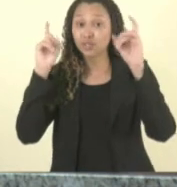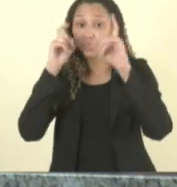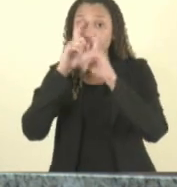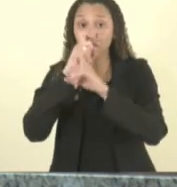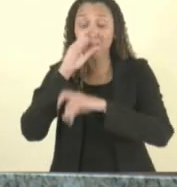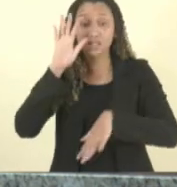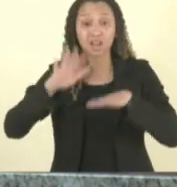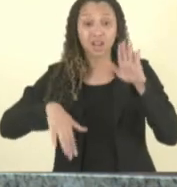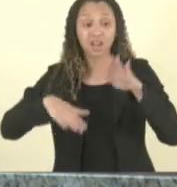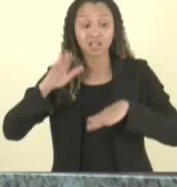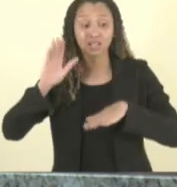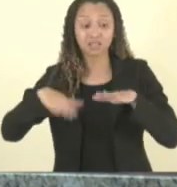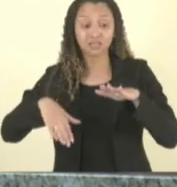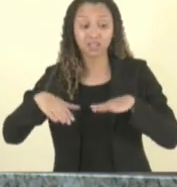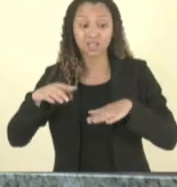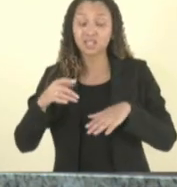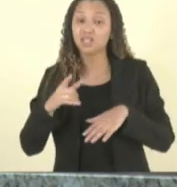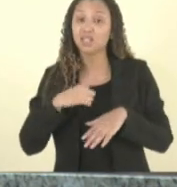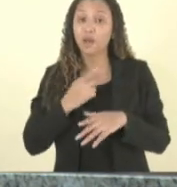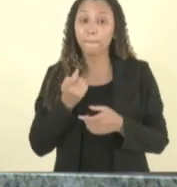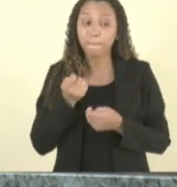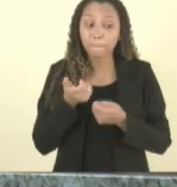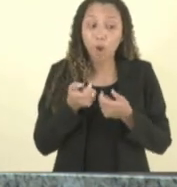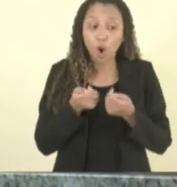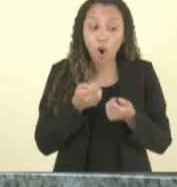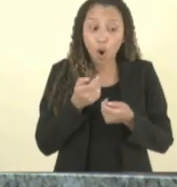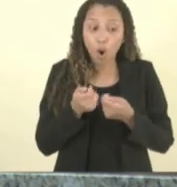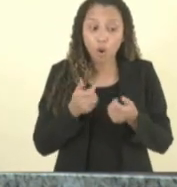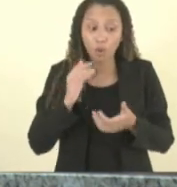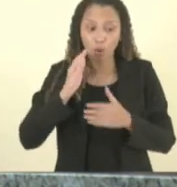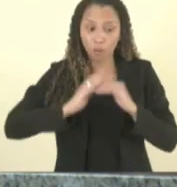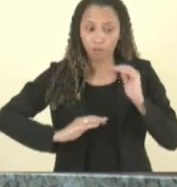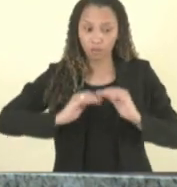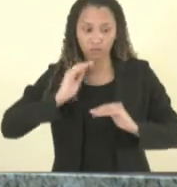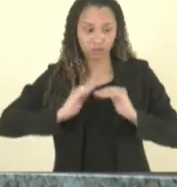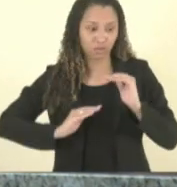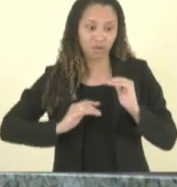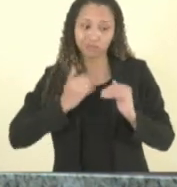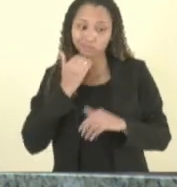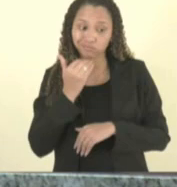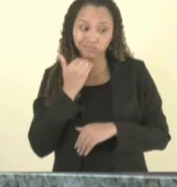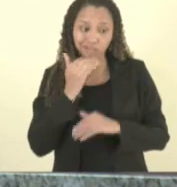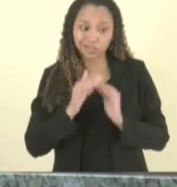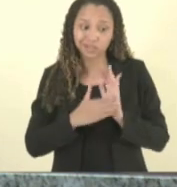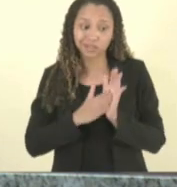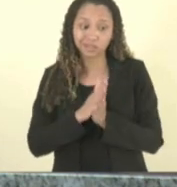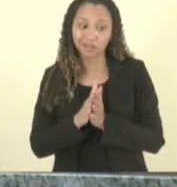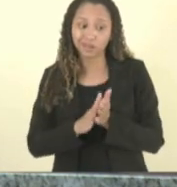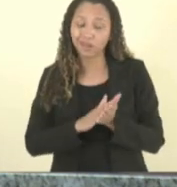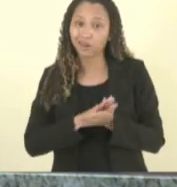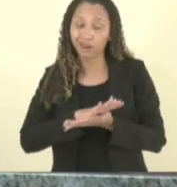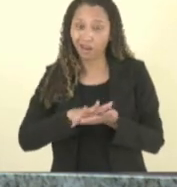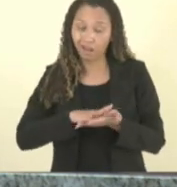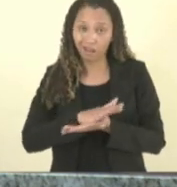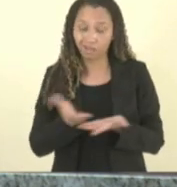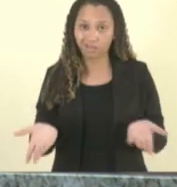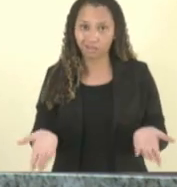poucos profissionais ali que não estão dando não está dando ainda o suporte necessário então